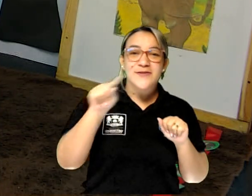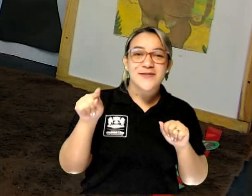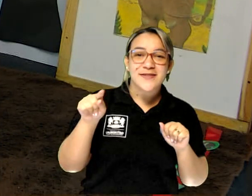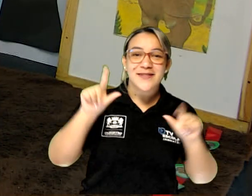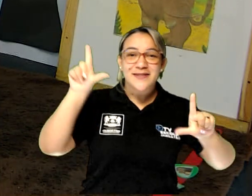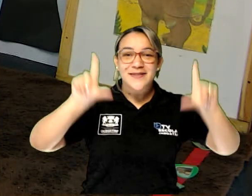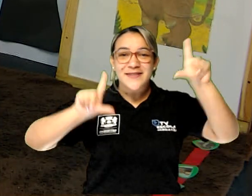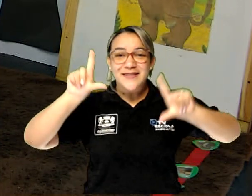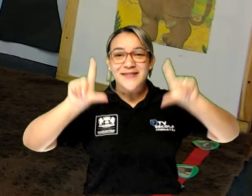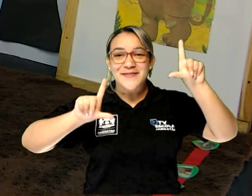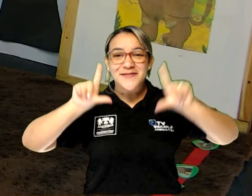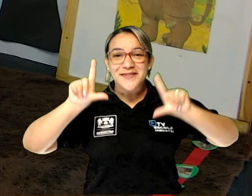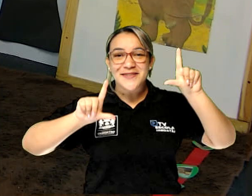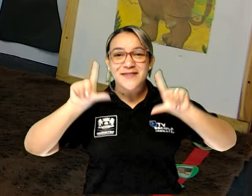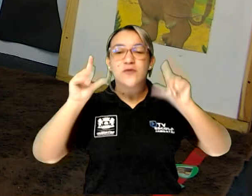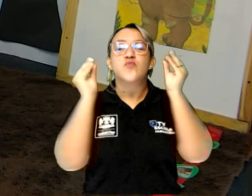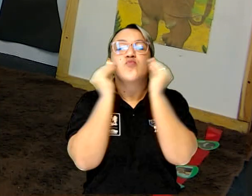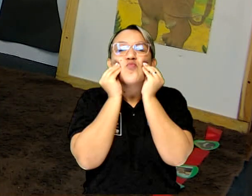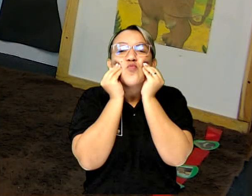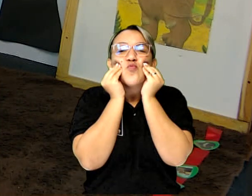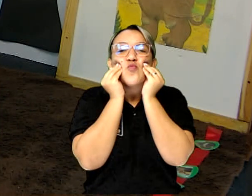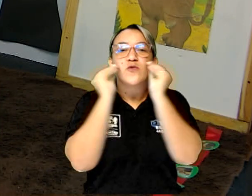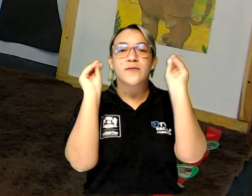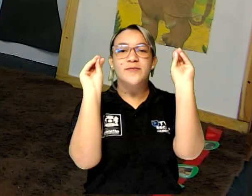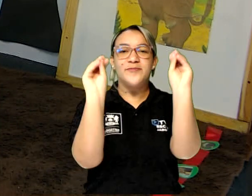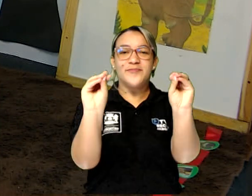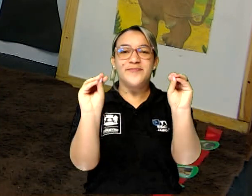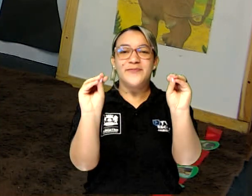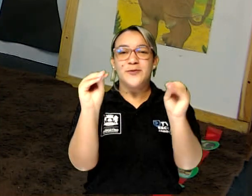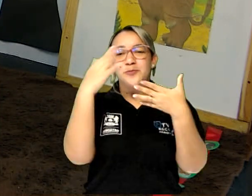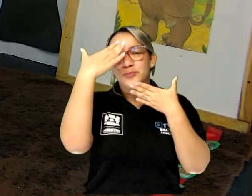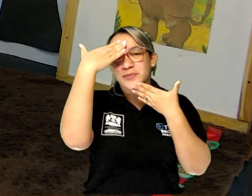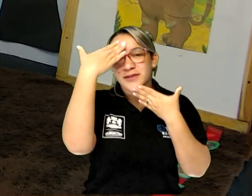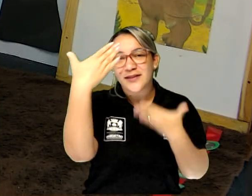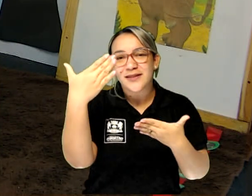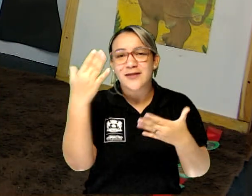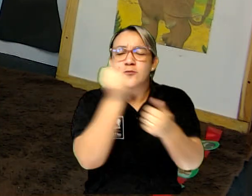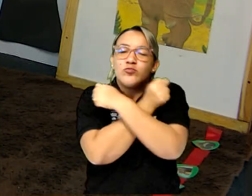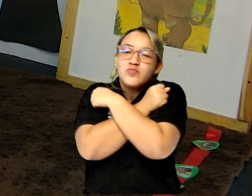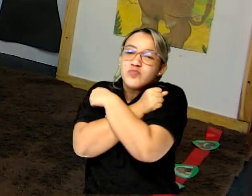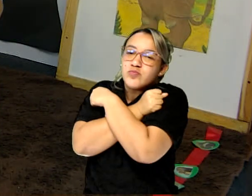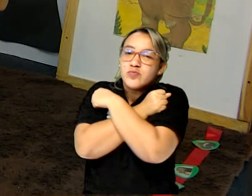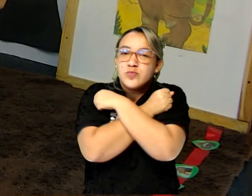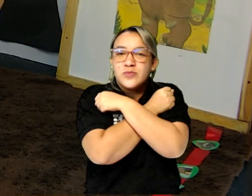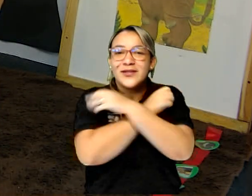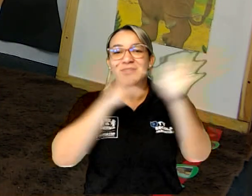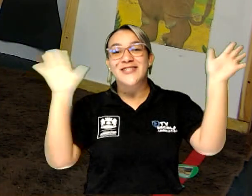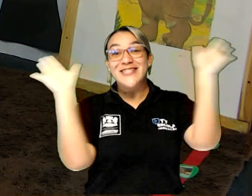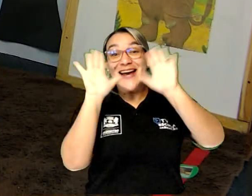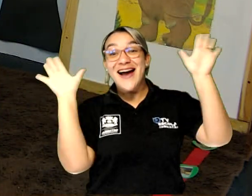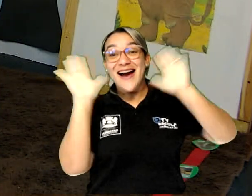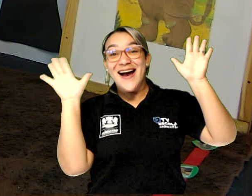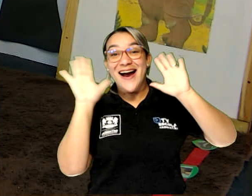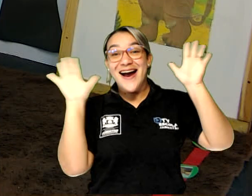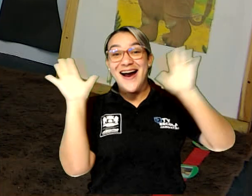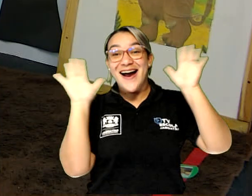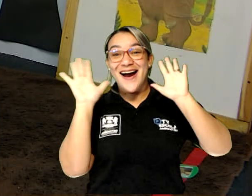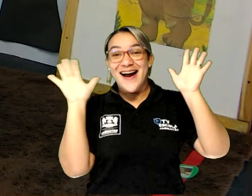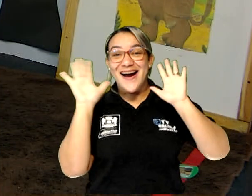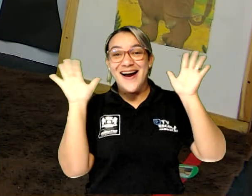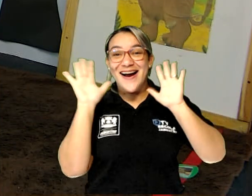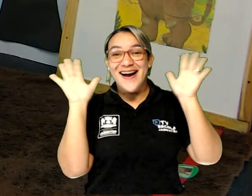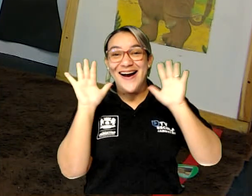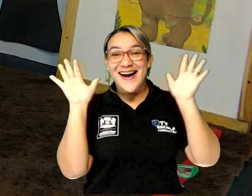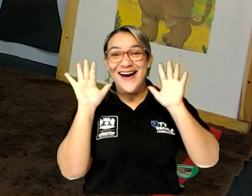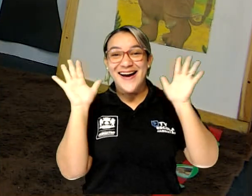televisão. Com um beijão de gratidão, um abração e tchauzão. Até